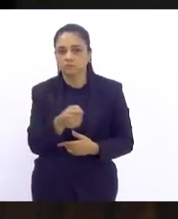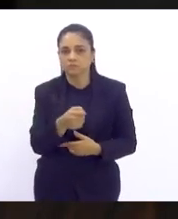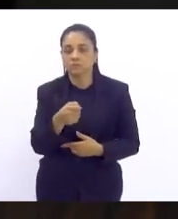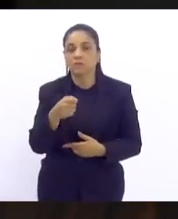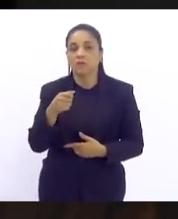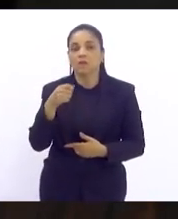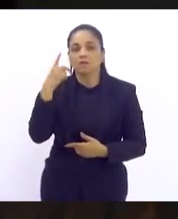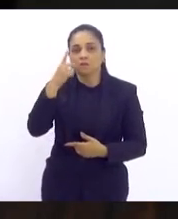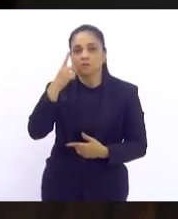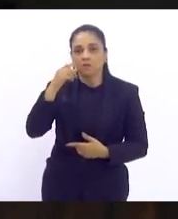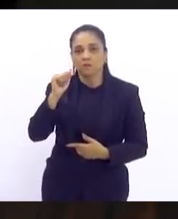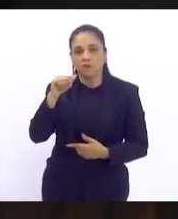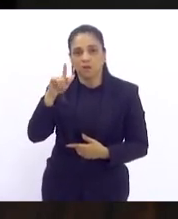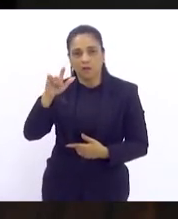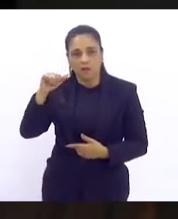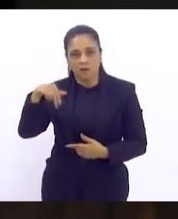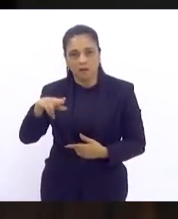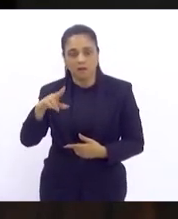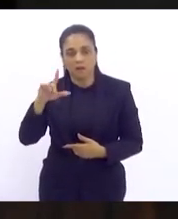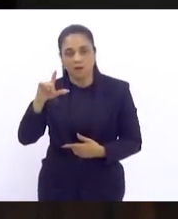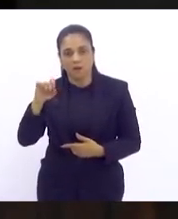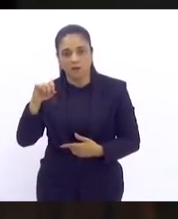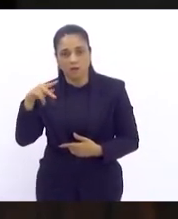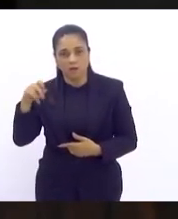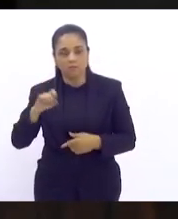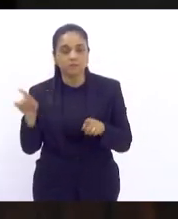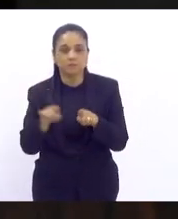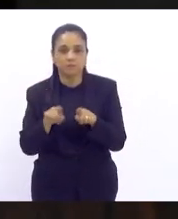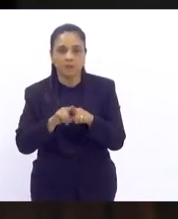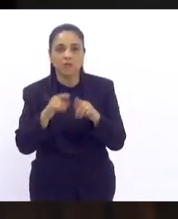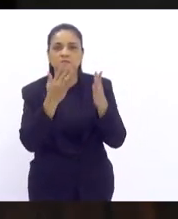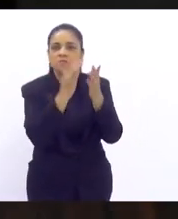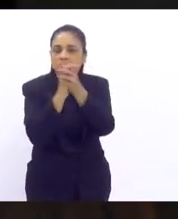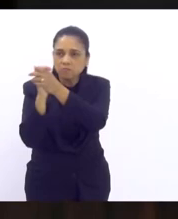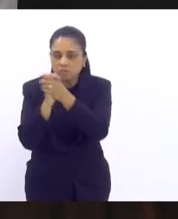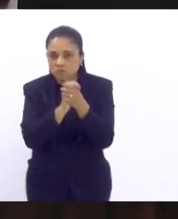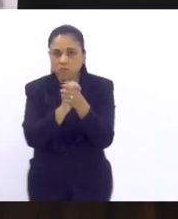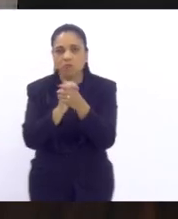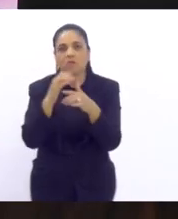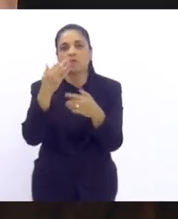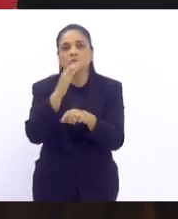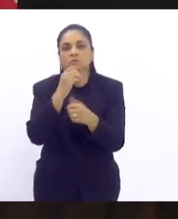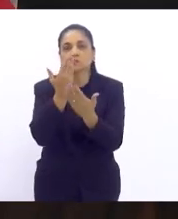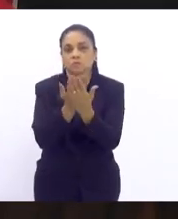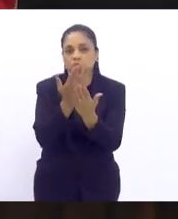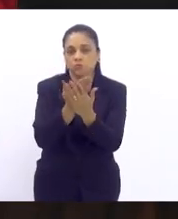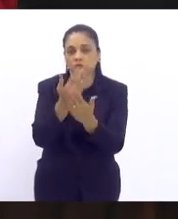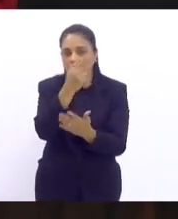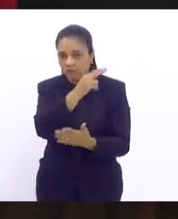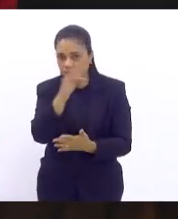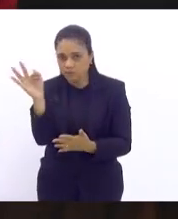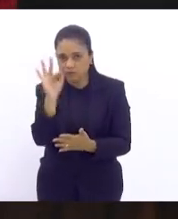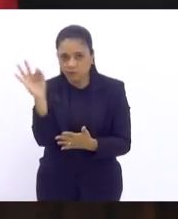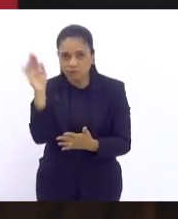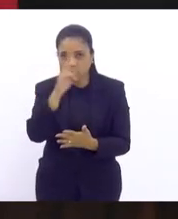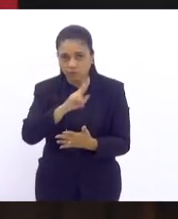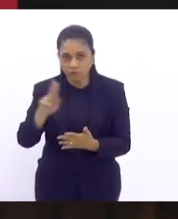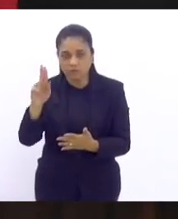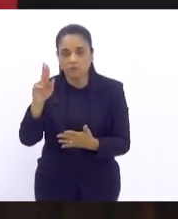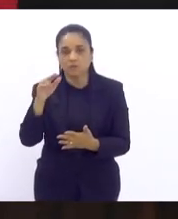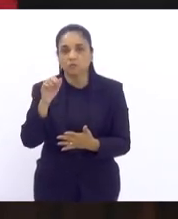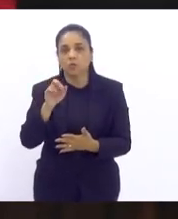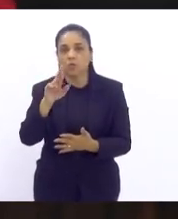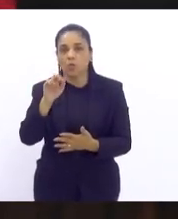Lopes fazer também a minha saudação aos estudantes de jornalismo aqui da Rural que aqui frequentam a casa